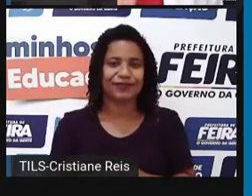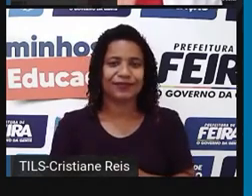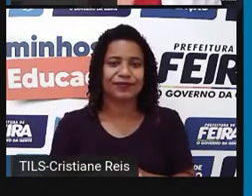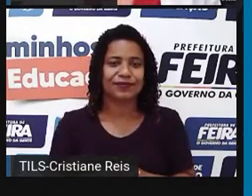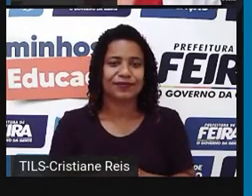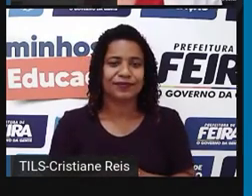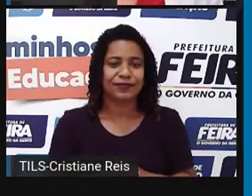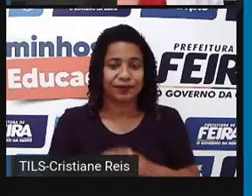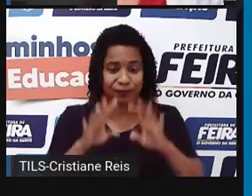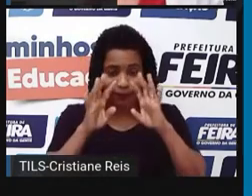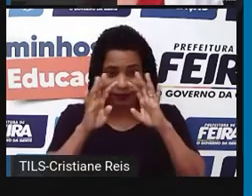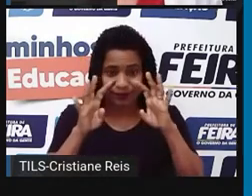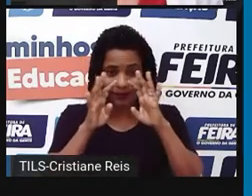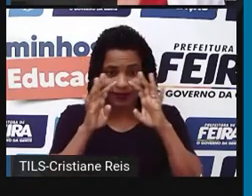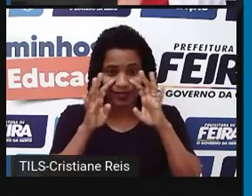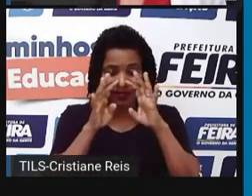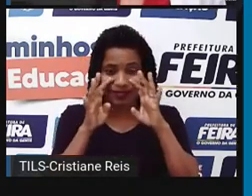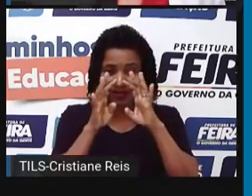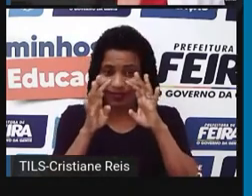Attention, please.